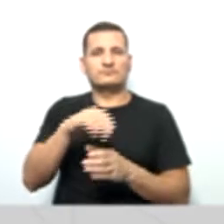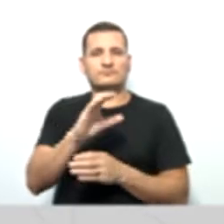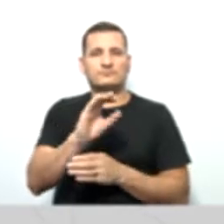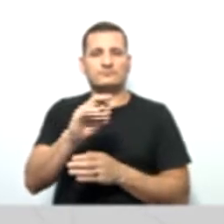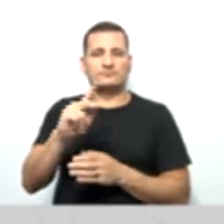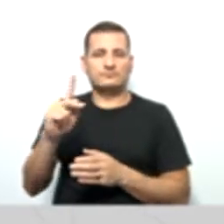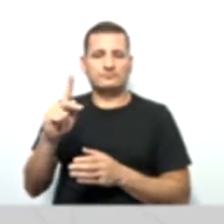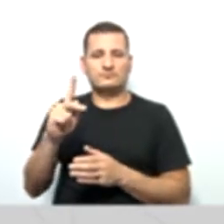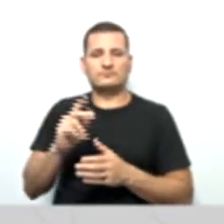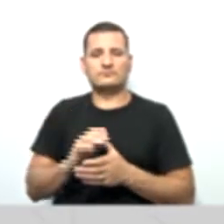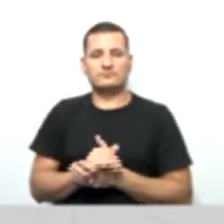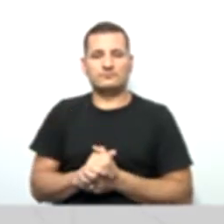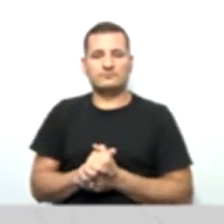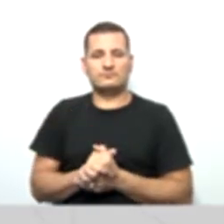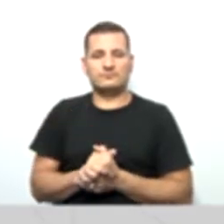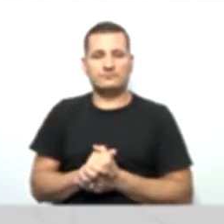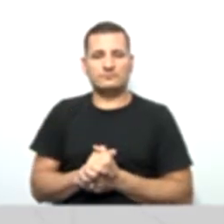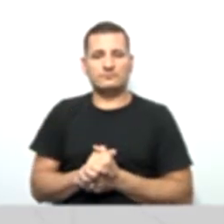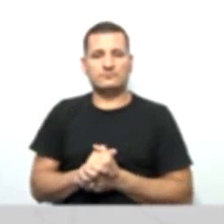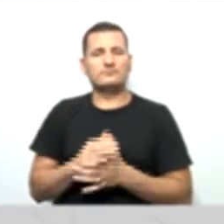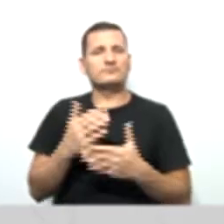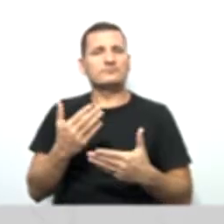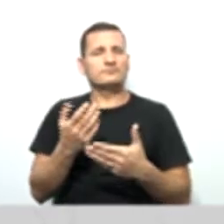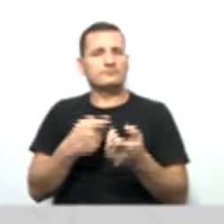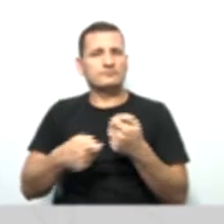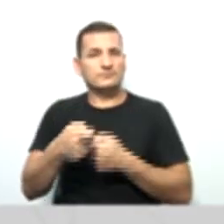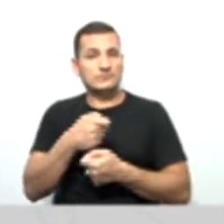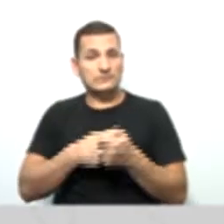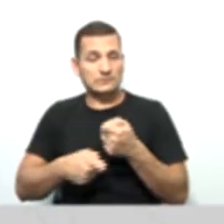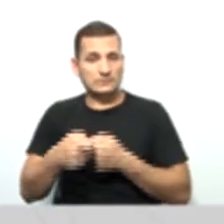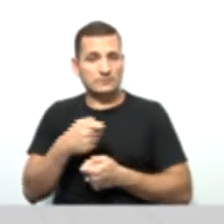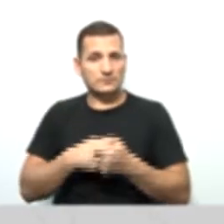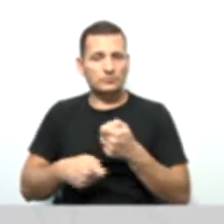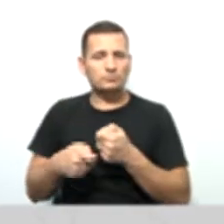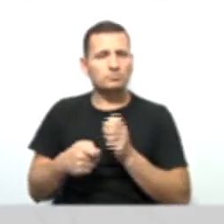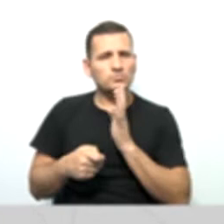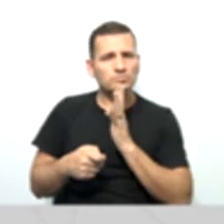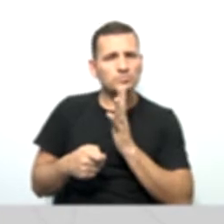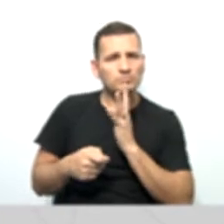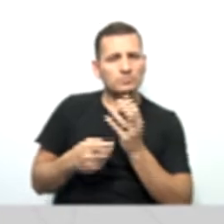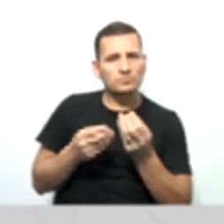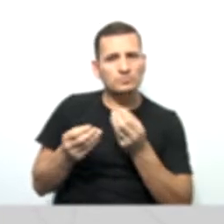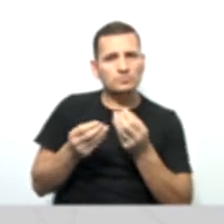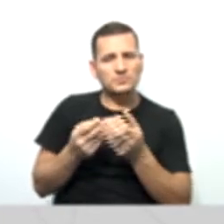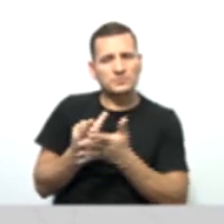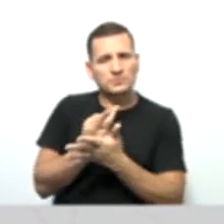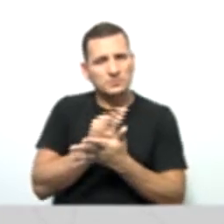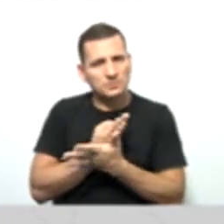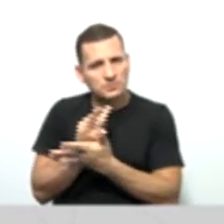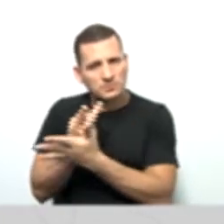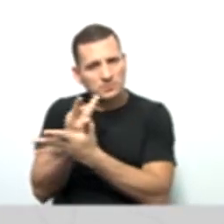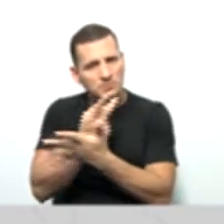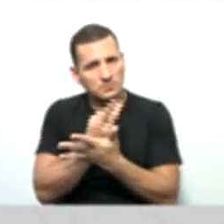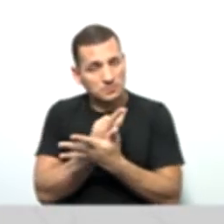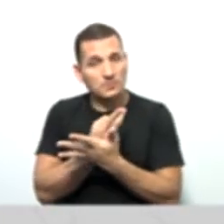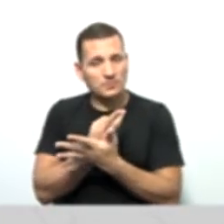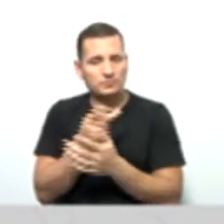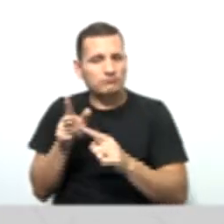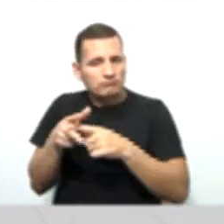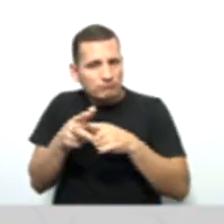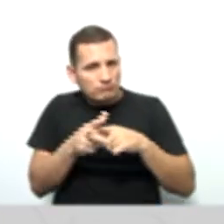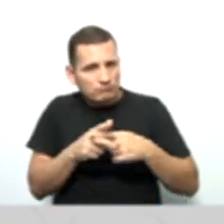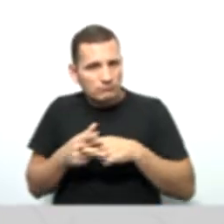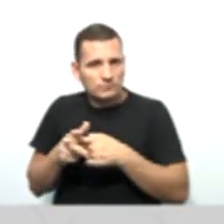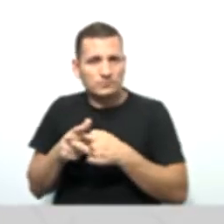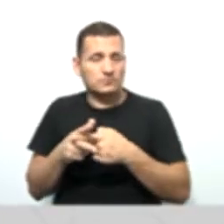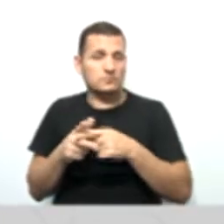Uma das formas de a administração tomar conhecimento dos erros praticados e corrigi-los, ou até